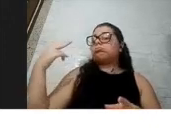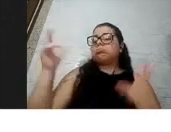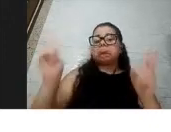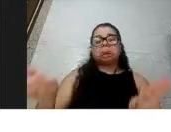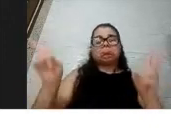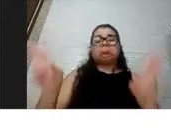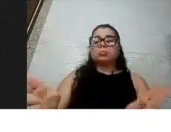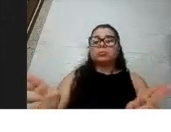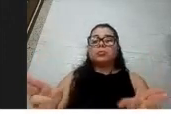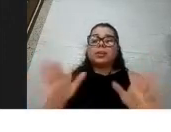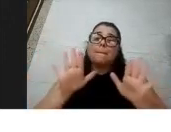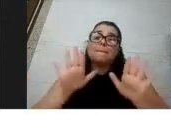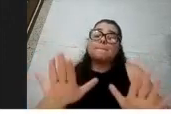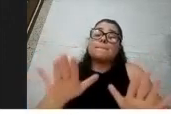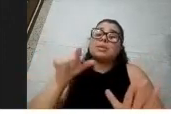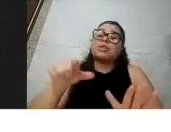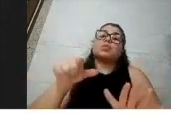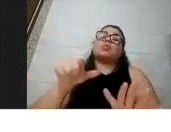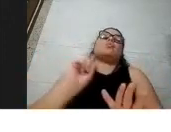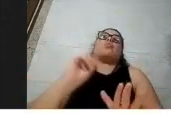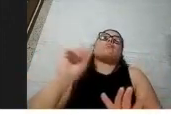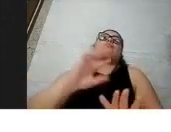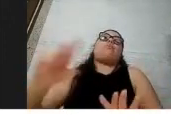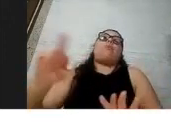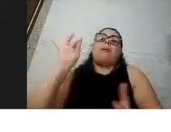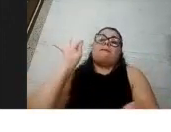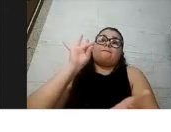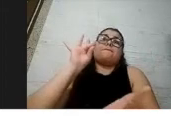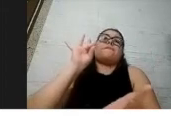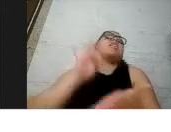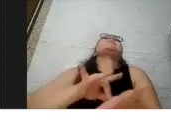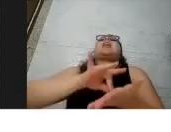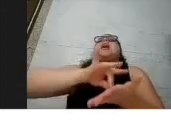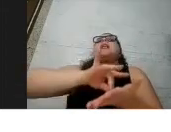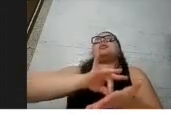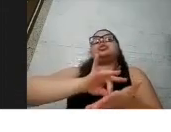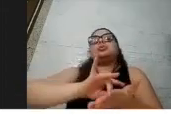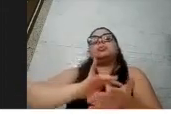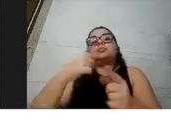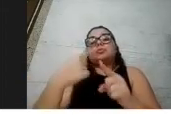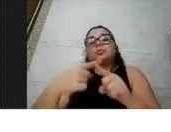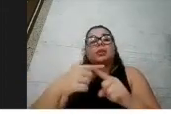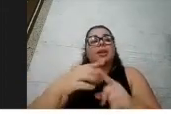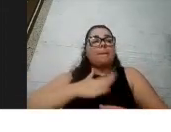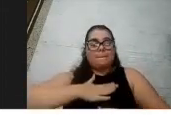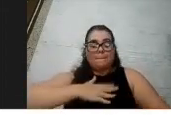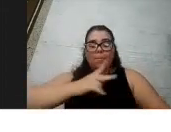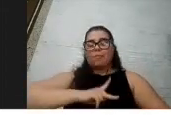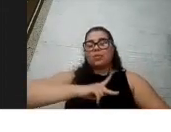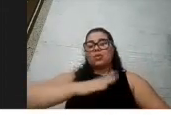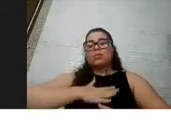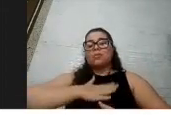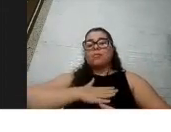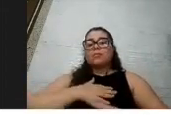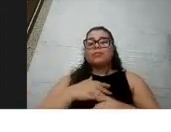isso não é uma verdade absoluta porque são experiências pessoais, né, não tem ciência atrás disso, são